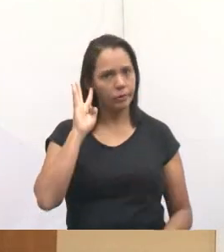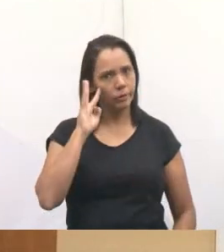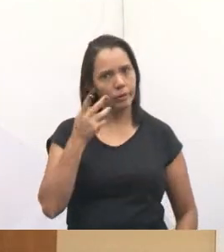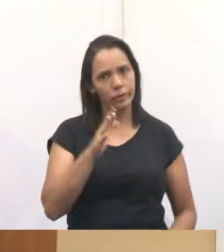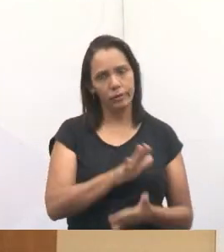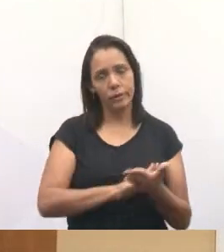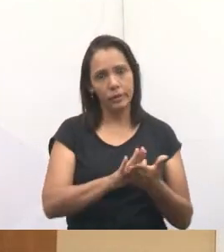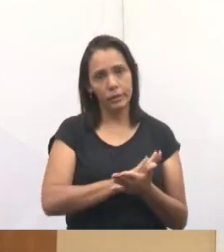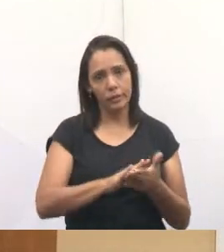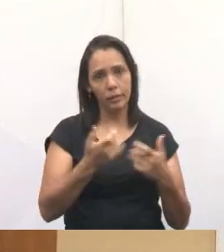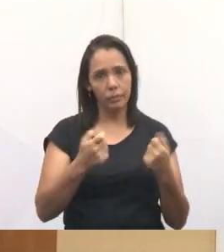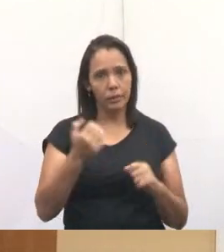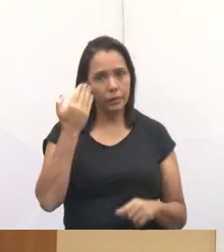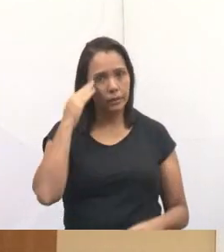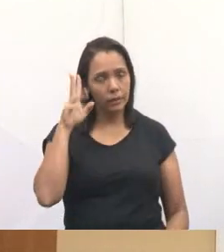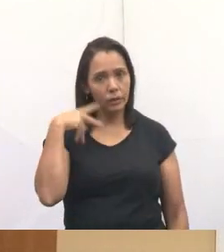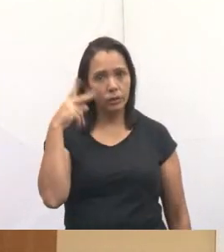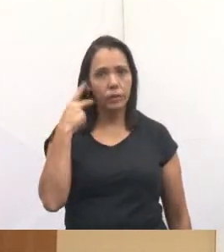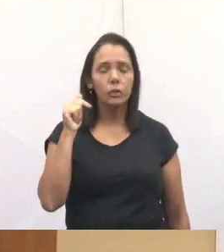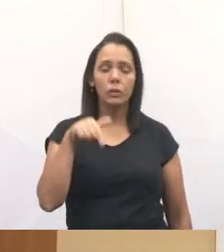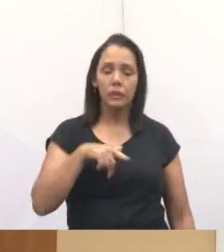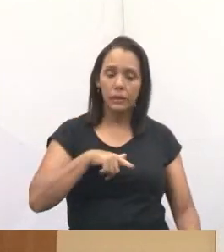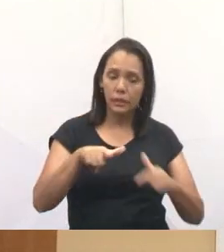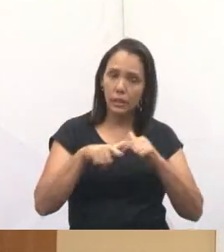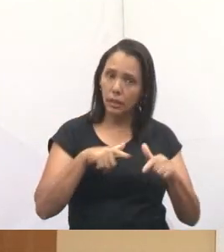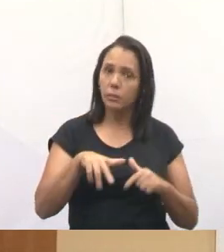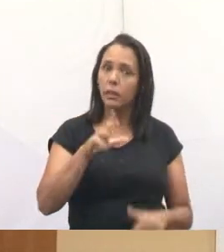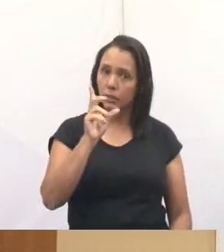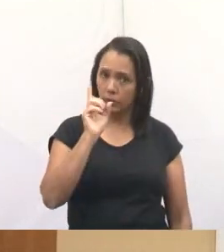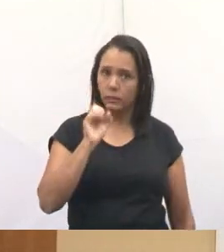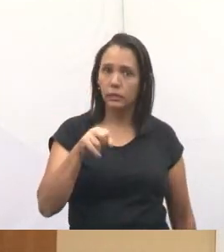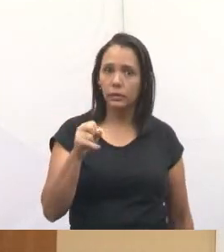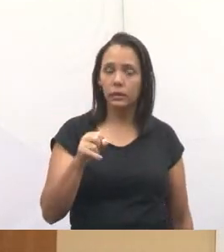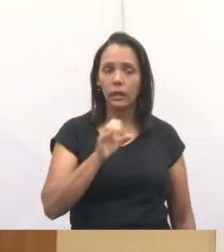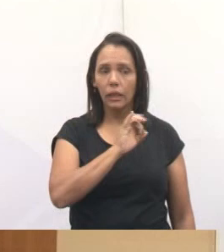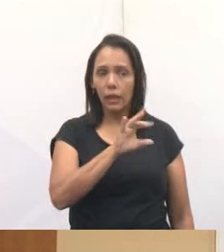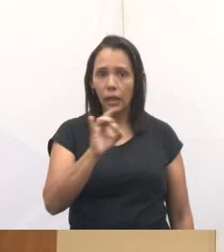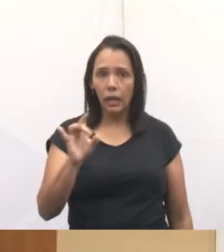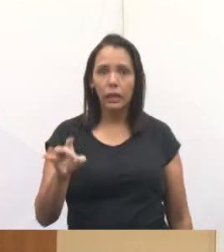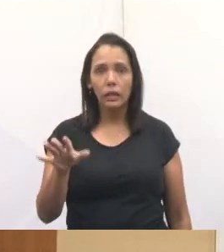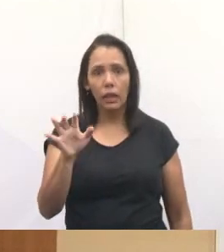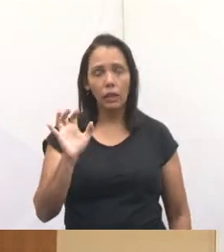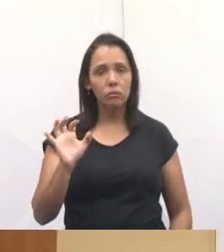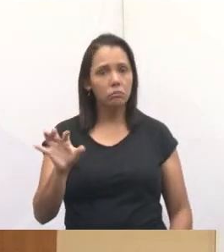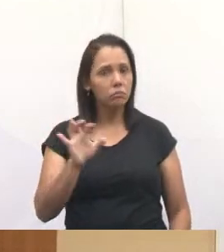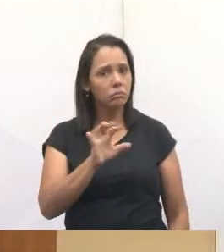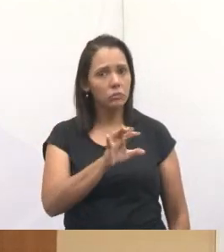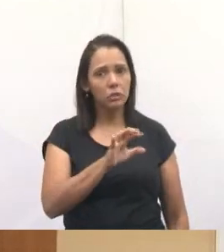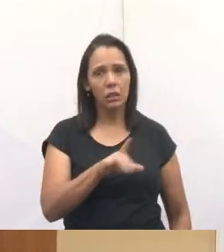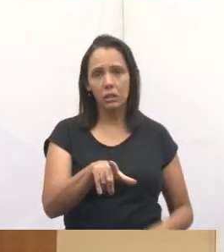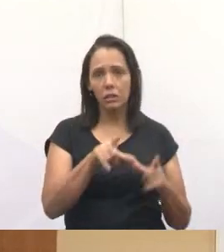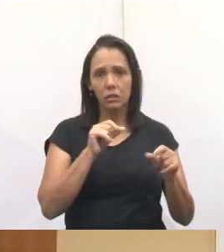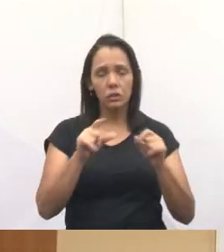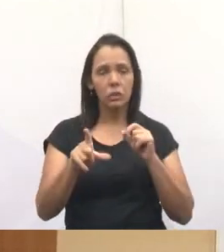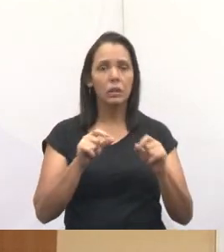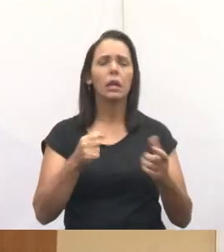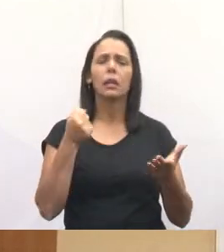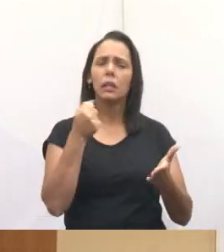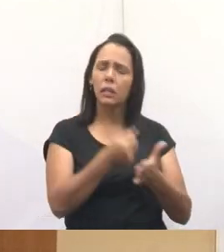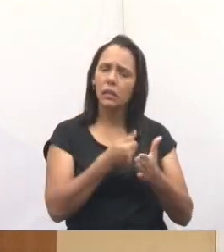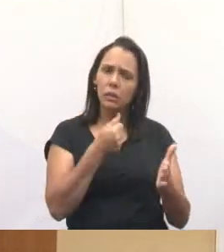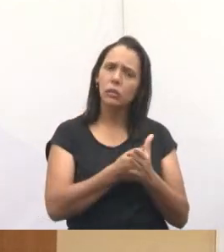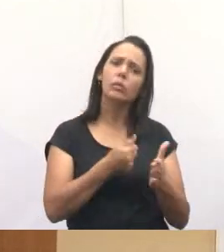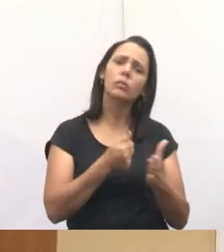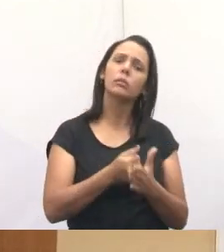Você tem que saber que os vereadores aqui nessa casa trabalham muito, sim, cada um dentro da sua área, cada um dentro da sua bandeira e cobrando